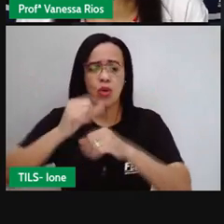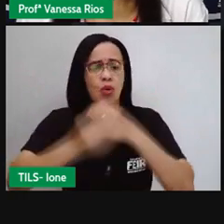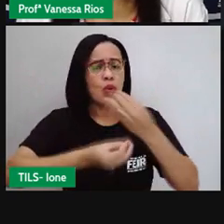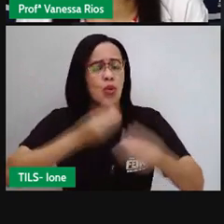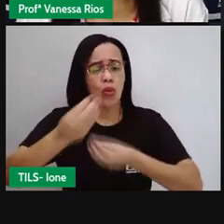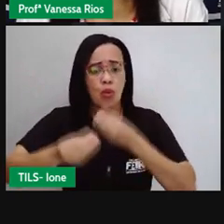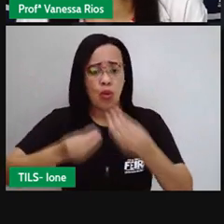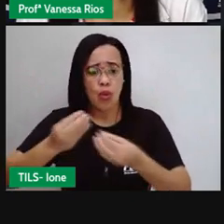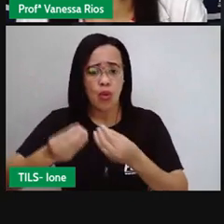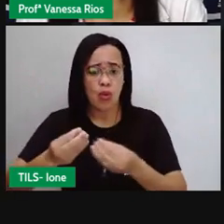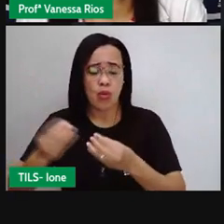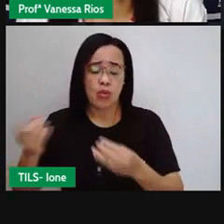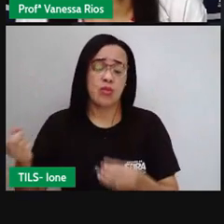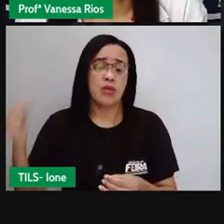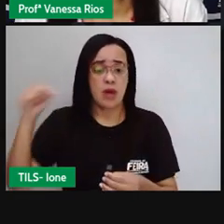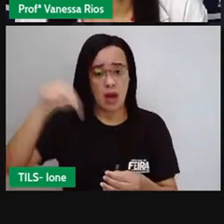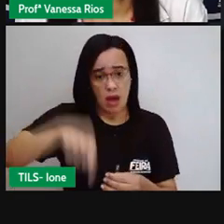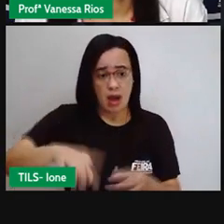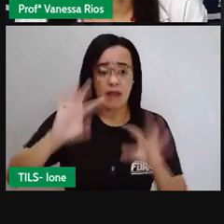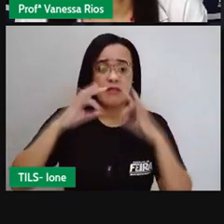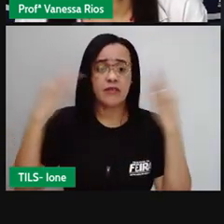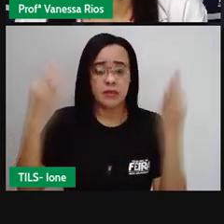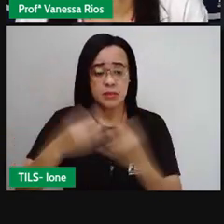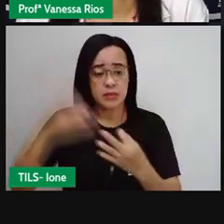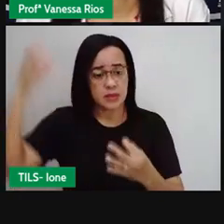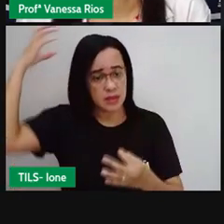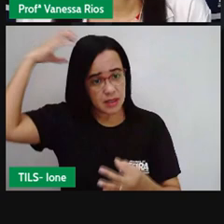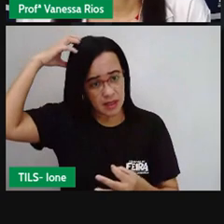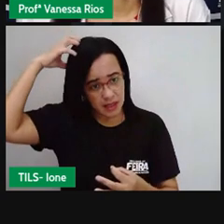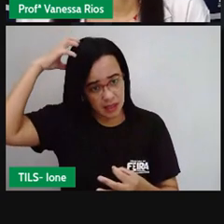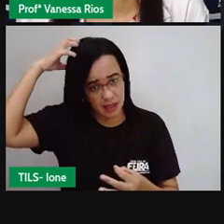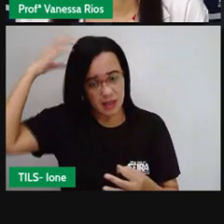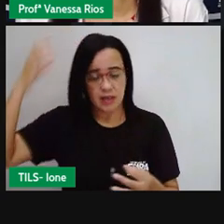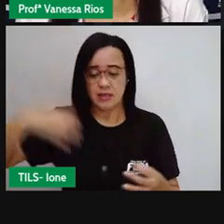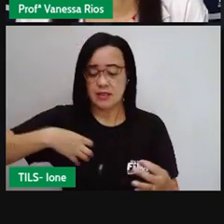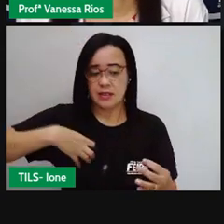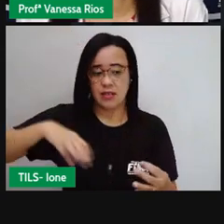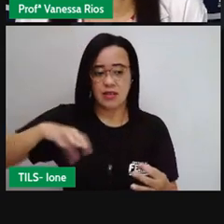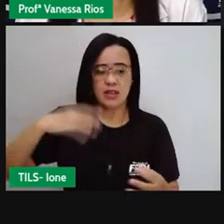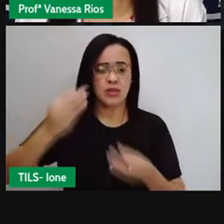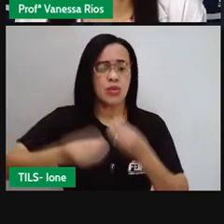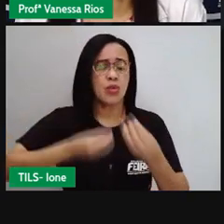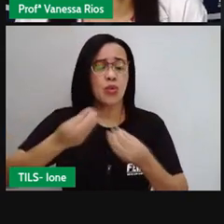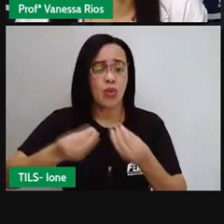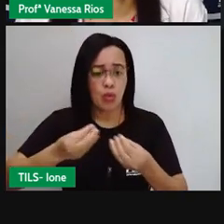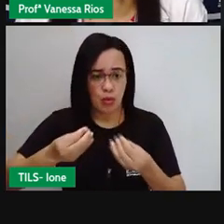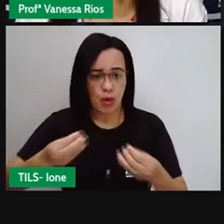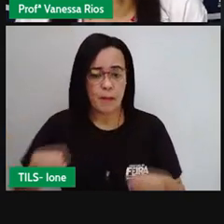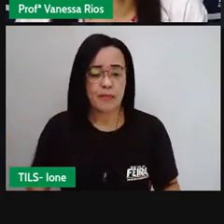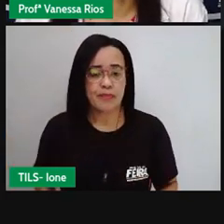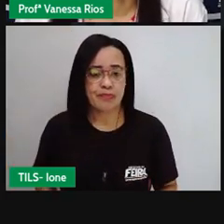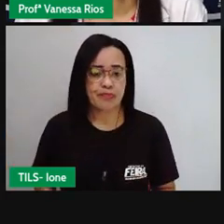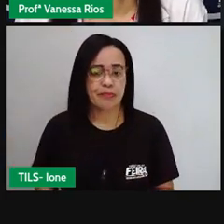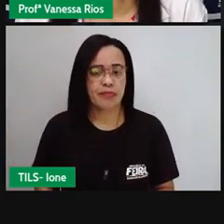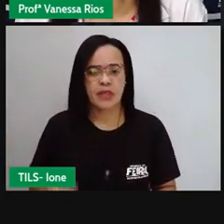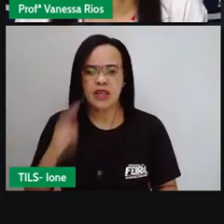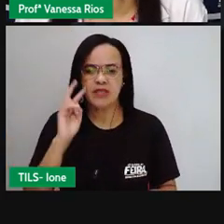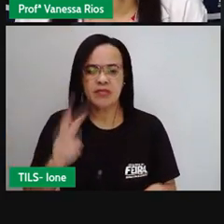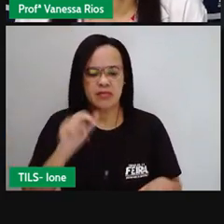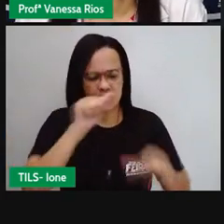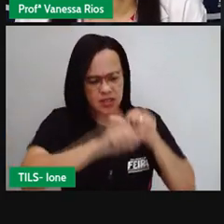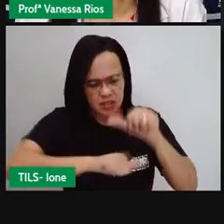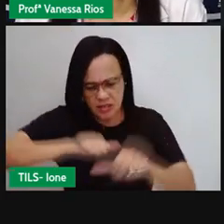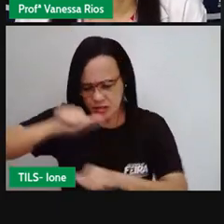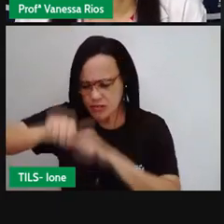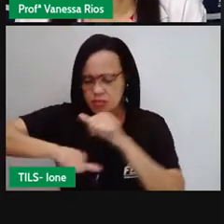da família real por Salvador, traz aí em relação às transformações e às mudanças nessa